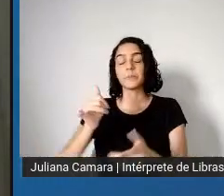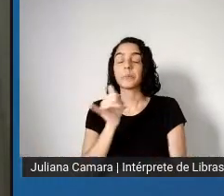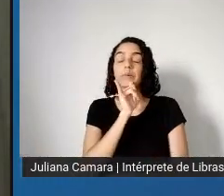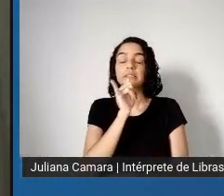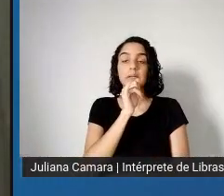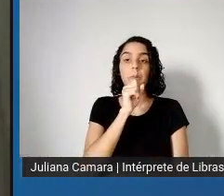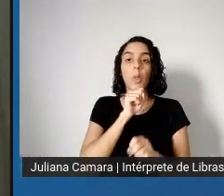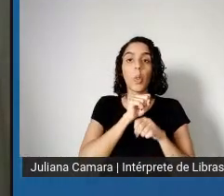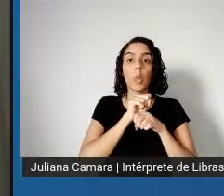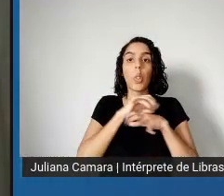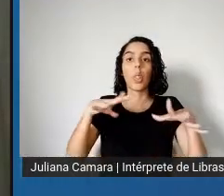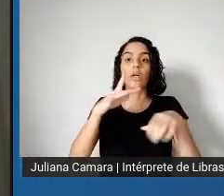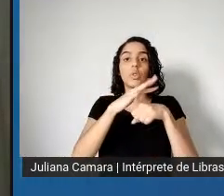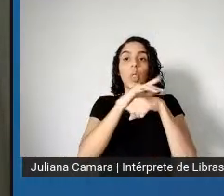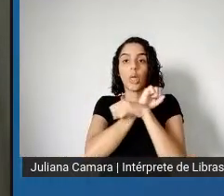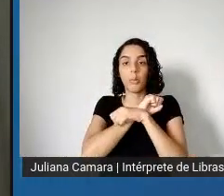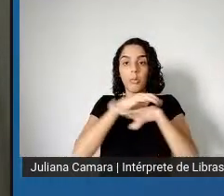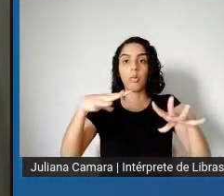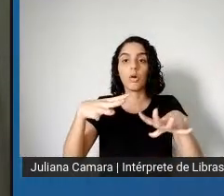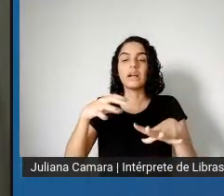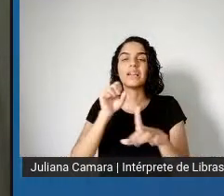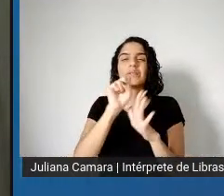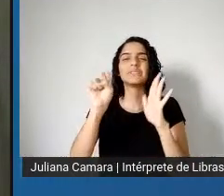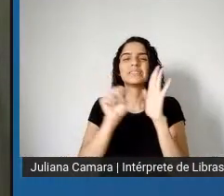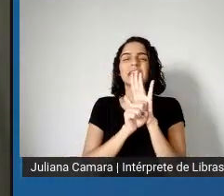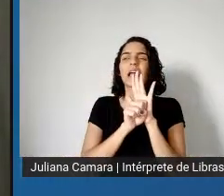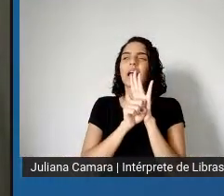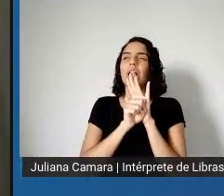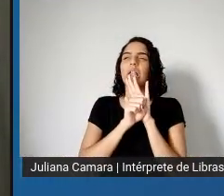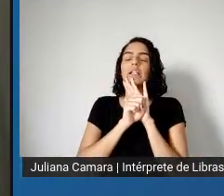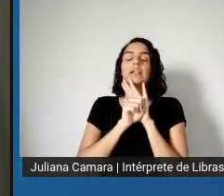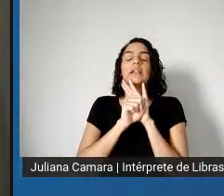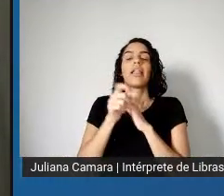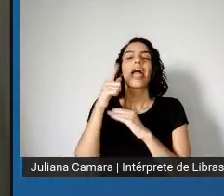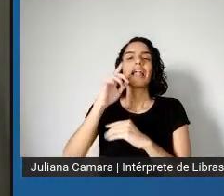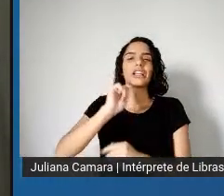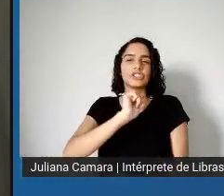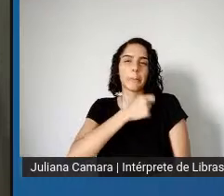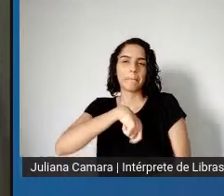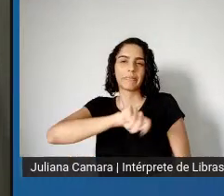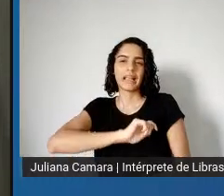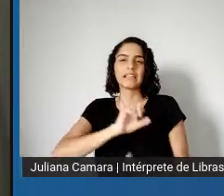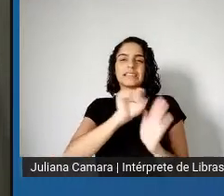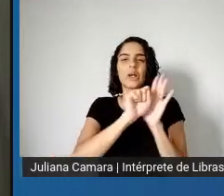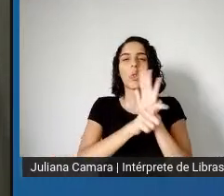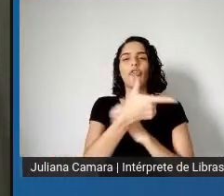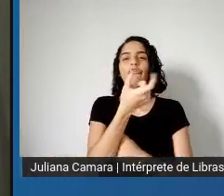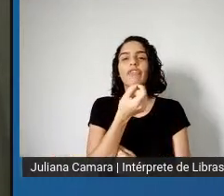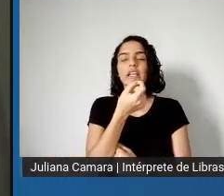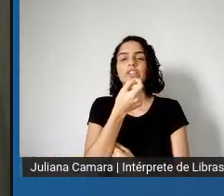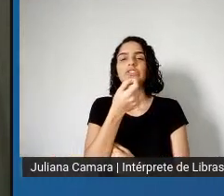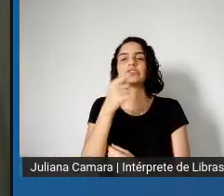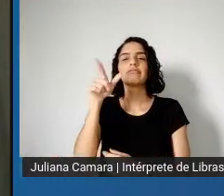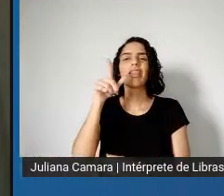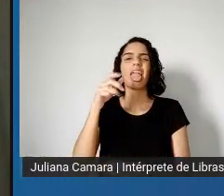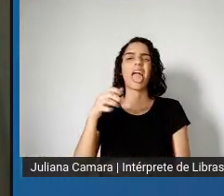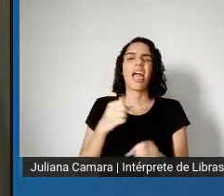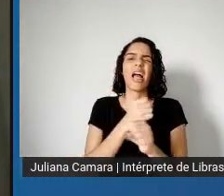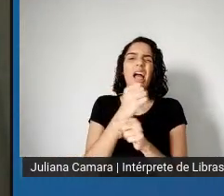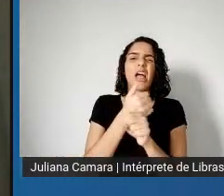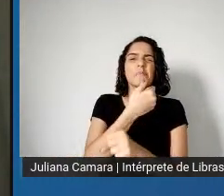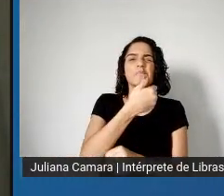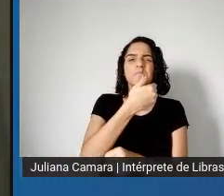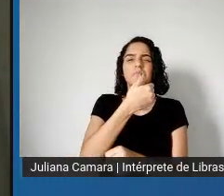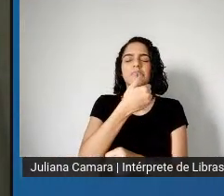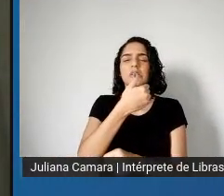do século espanhola, né, que foi do início do século XX, da época dos anos 18 a 20